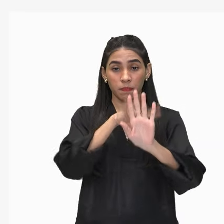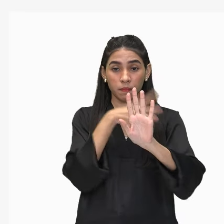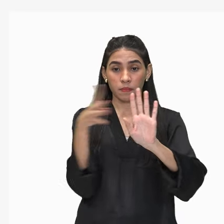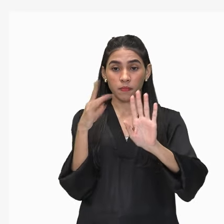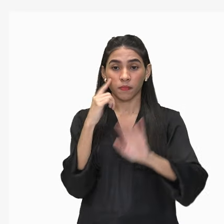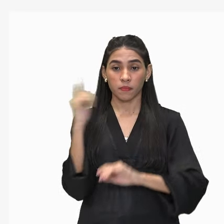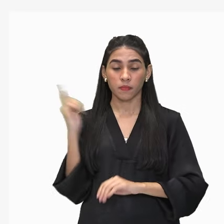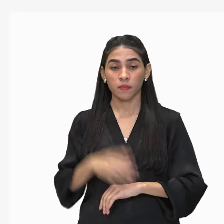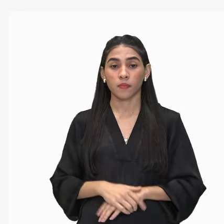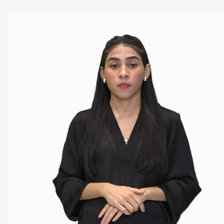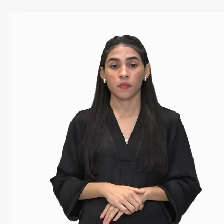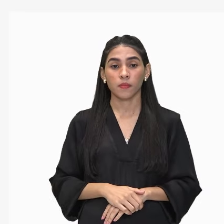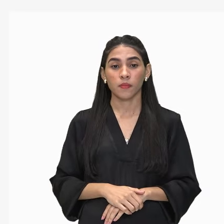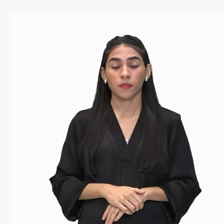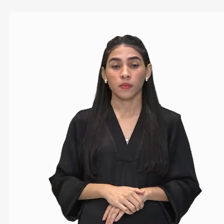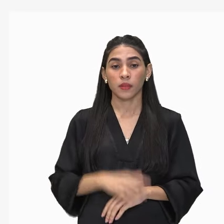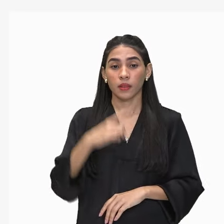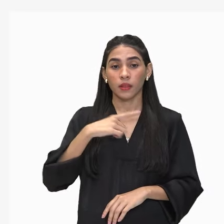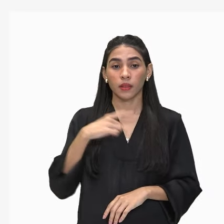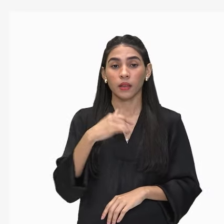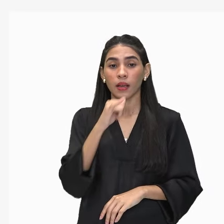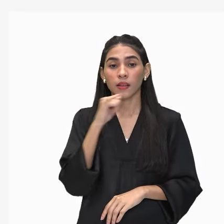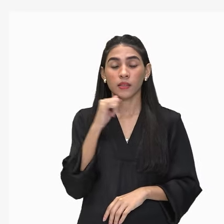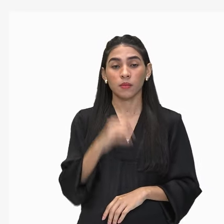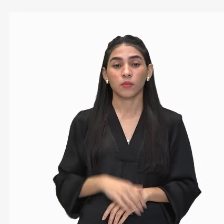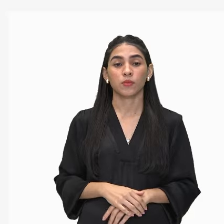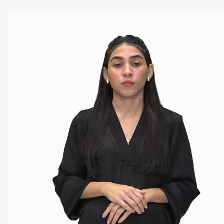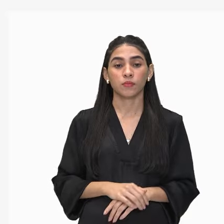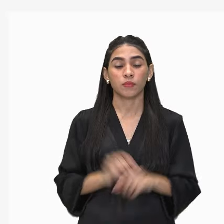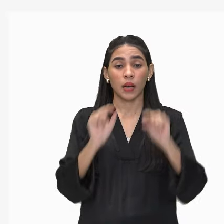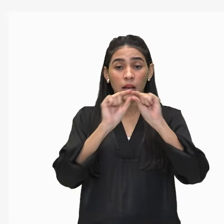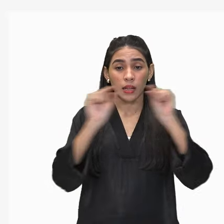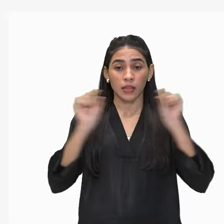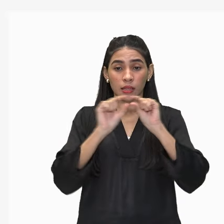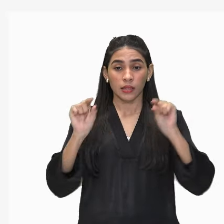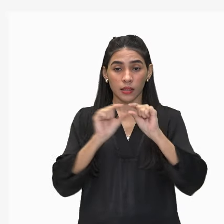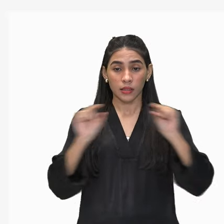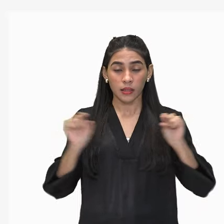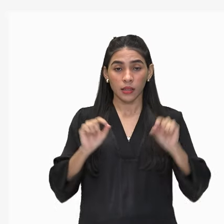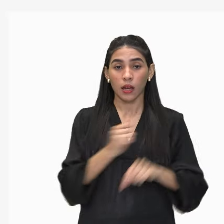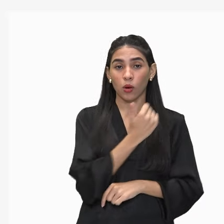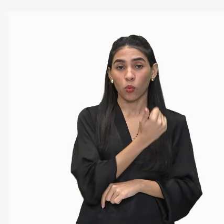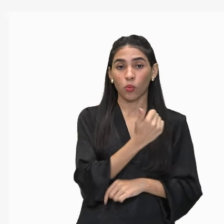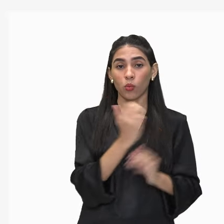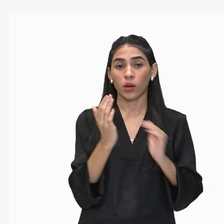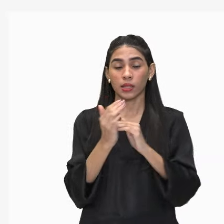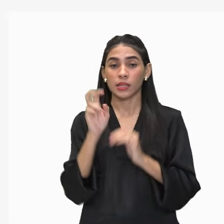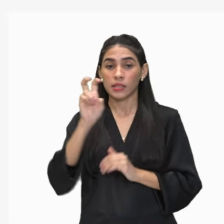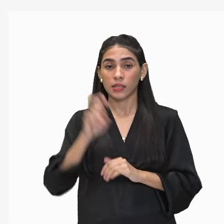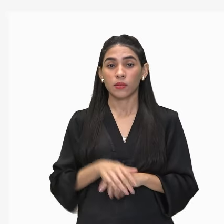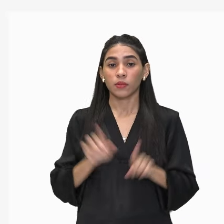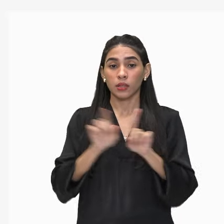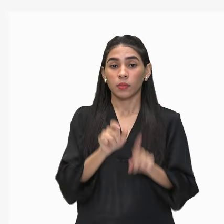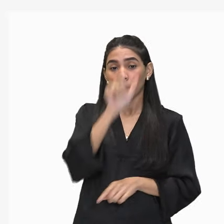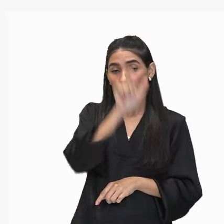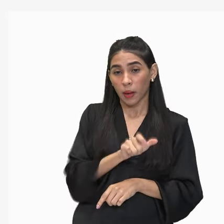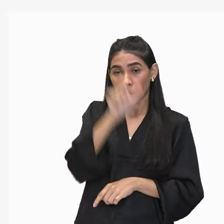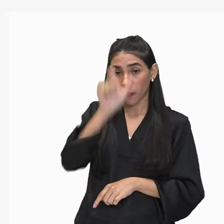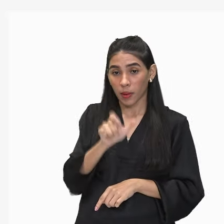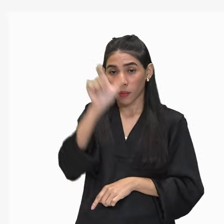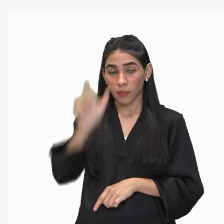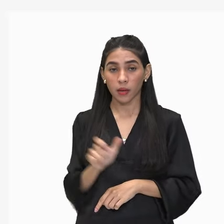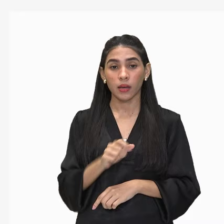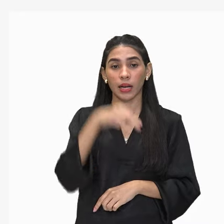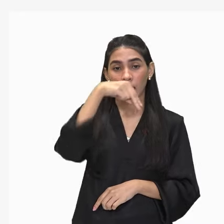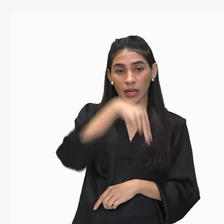que temos as linhas de 1 até 5, e nas colunas N, representando natalidade, M,